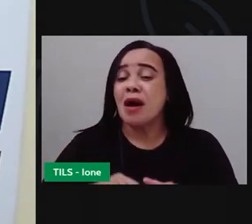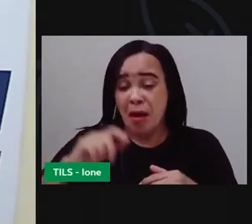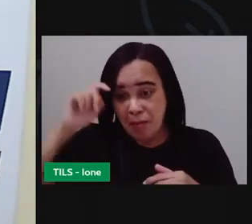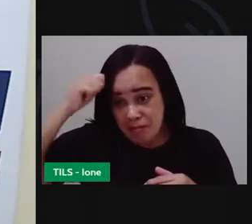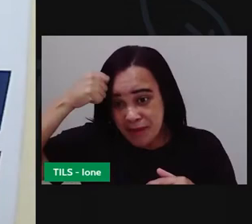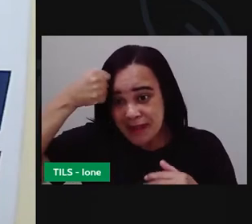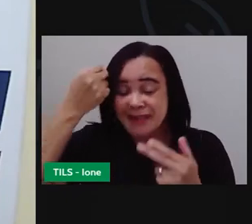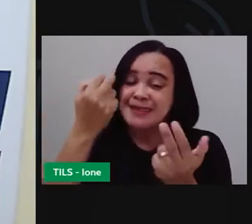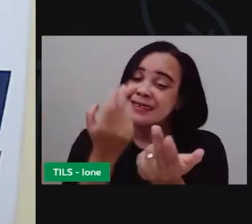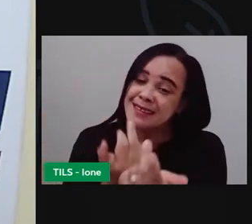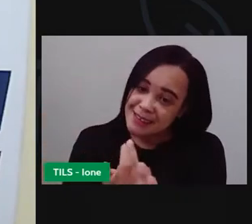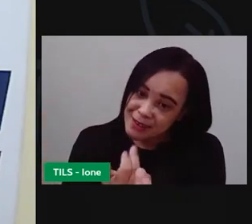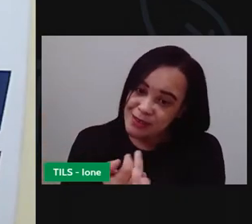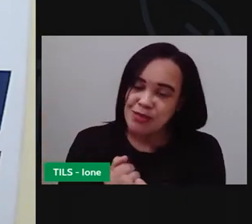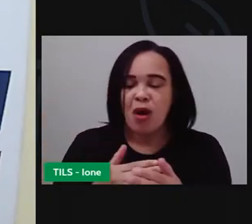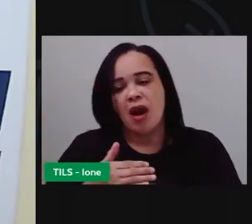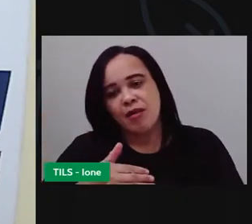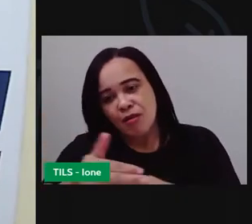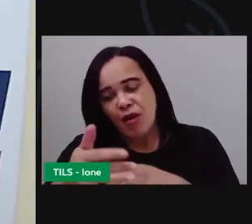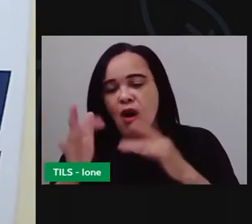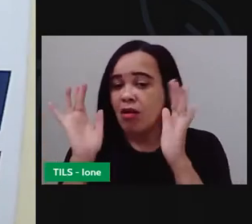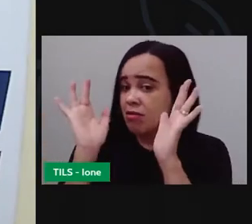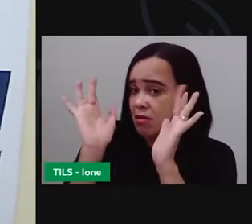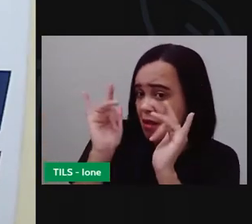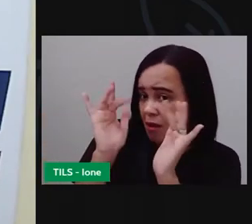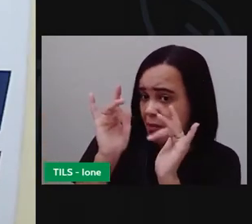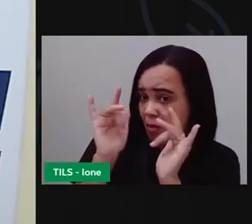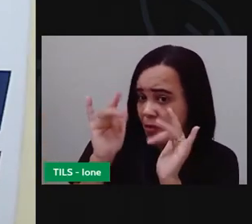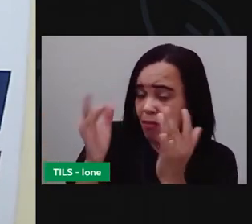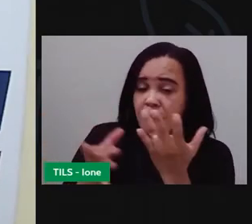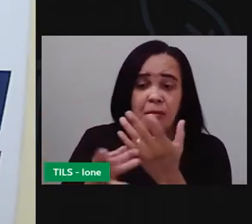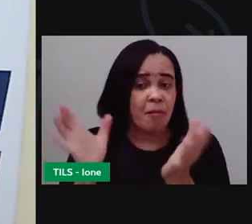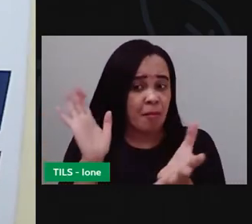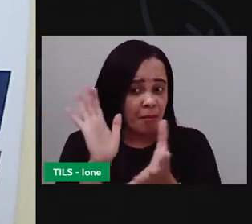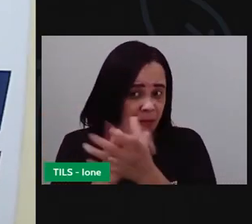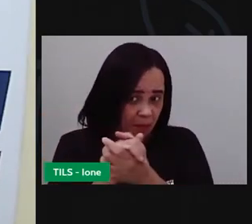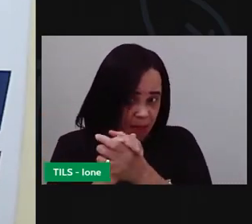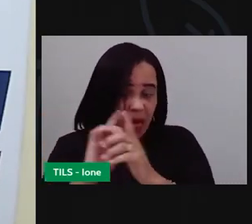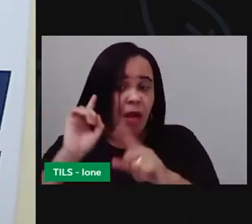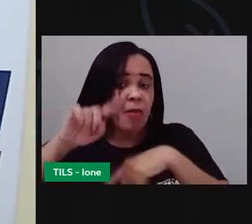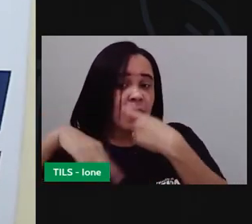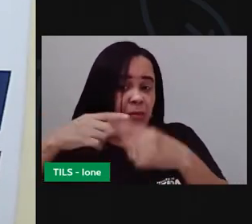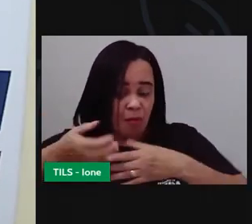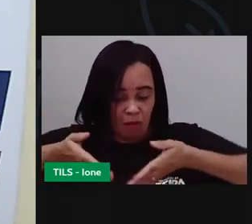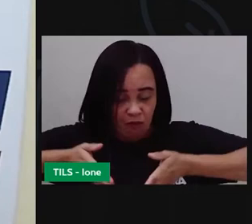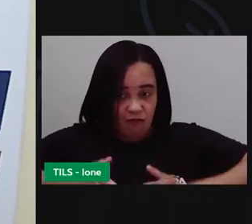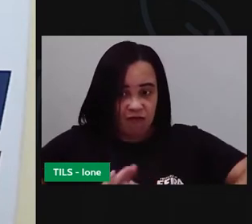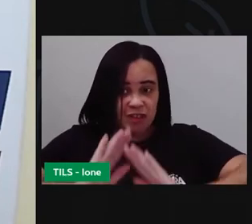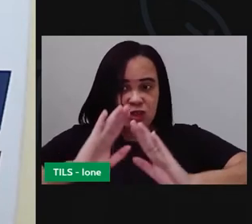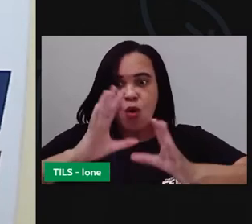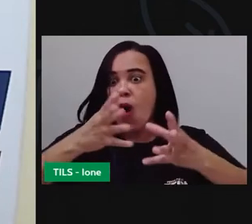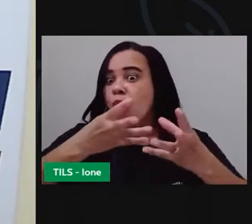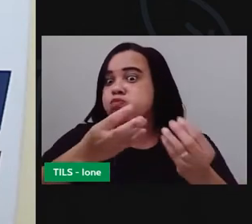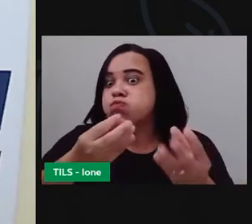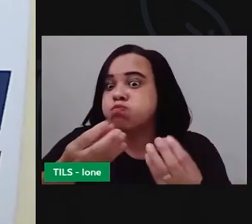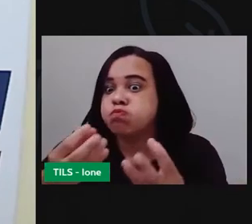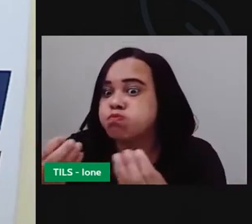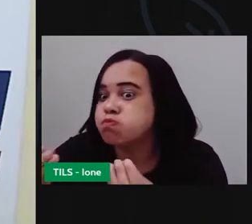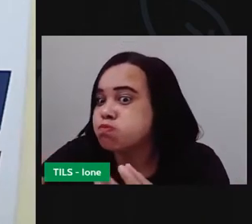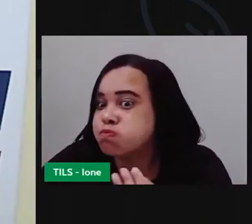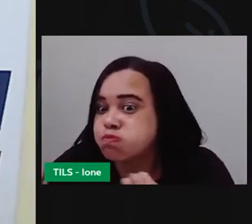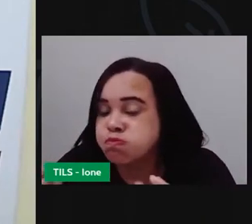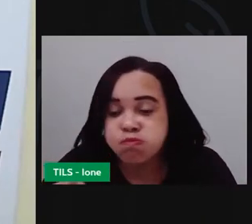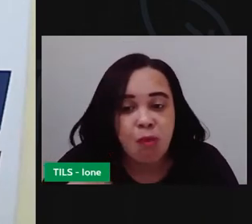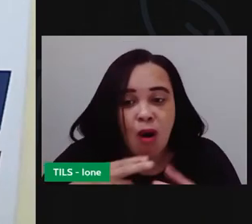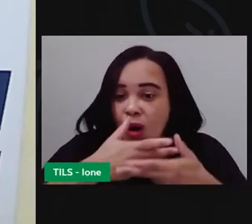Eles começaram a namorar, se casaram e tiveram um monte de filhotinhos. Filhotinhos